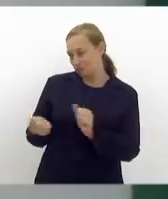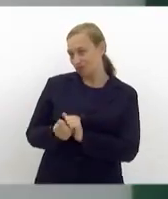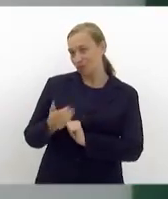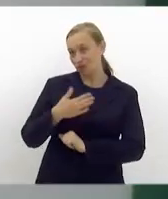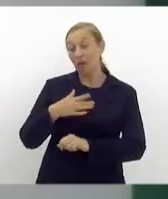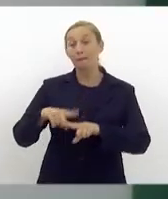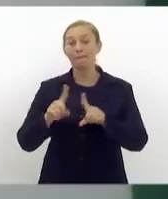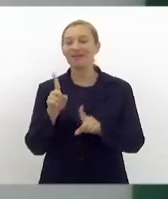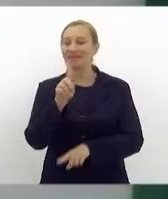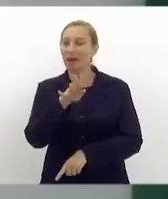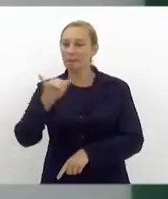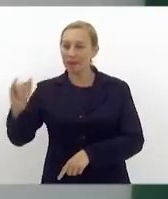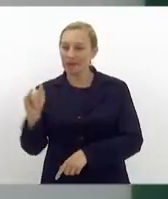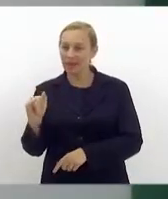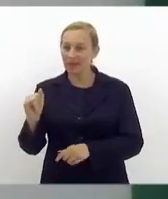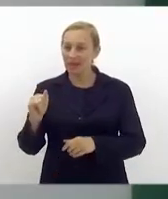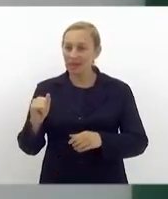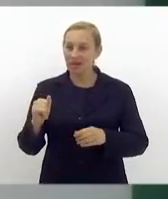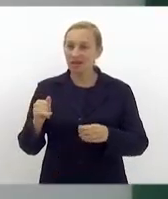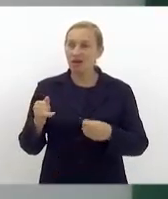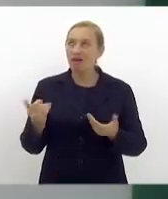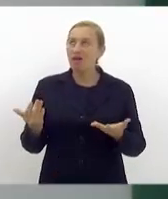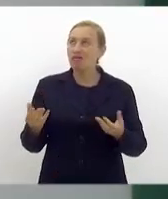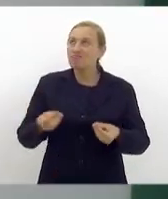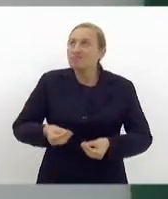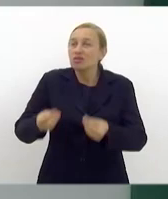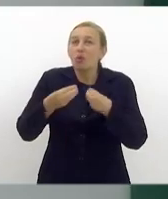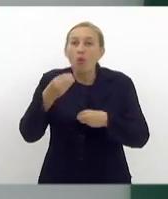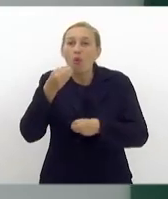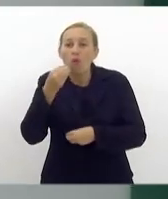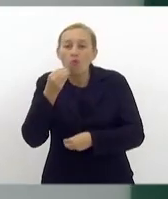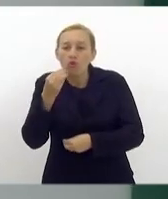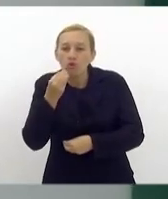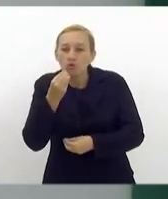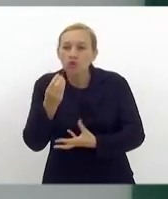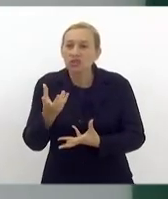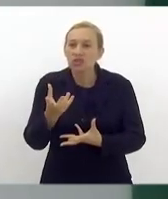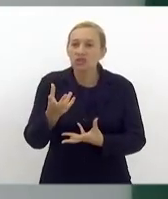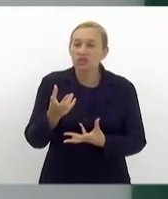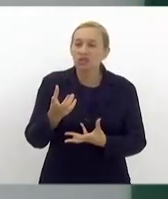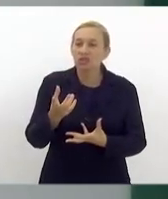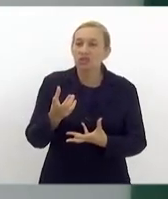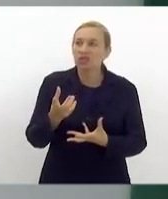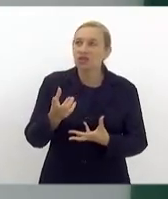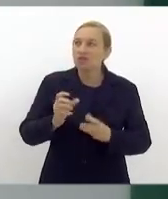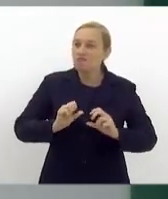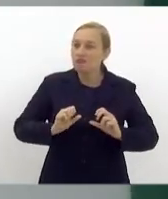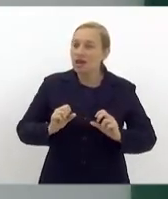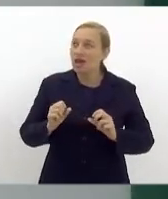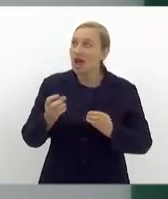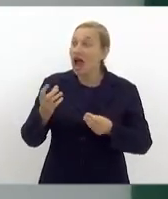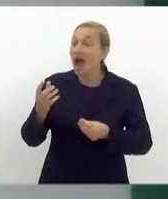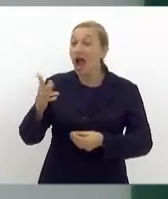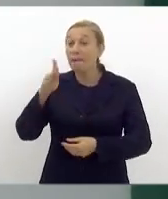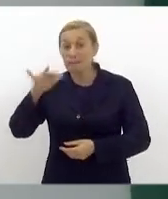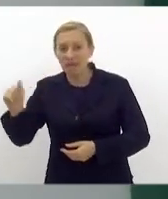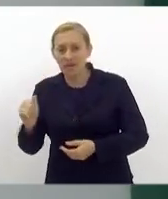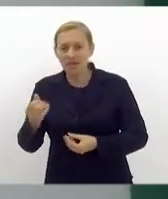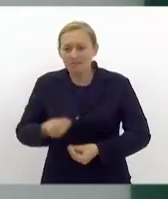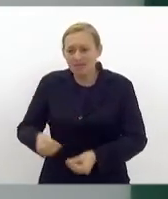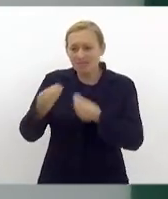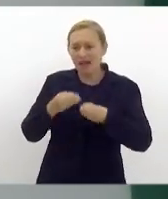Mas a Bia, ela me abriu muitas oportunidades. A Bia me faz estar aqui, a Bia me faz ir à Brasília.